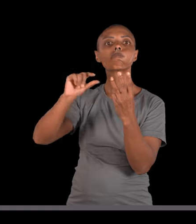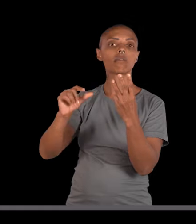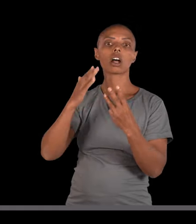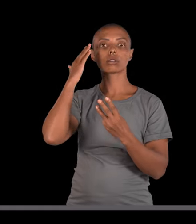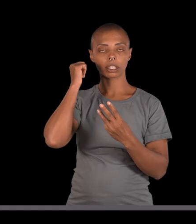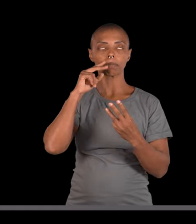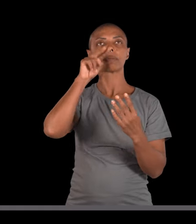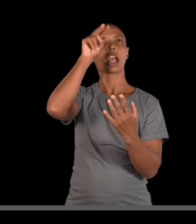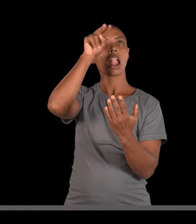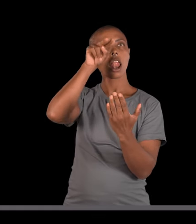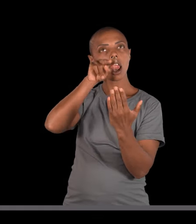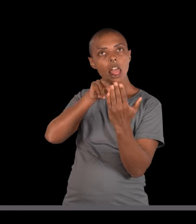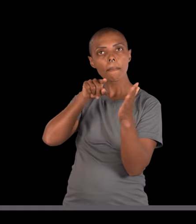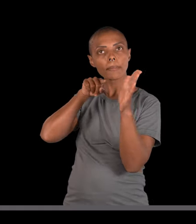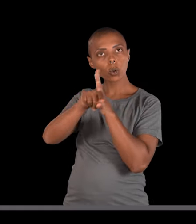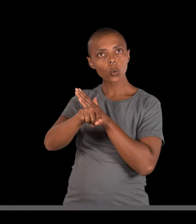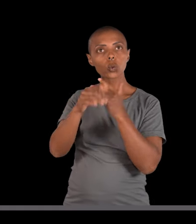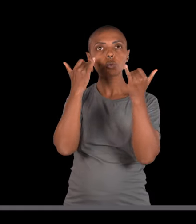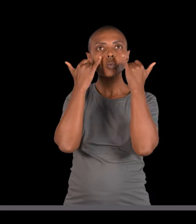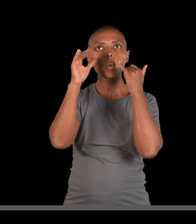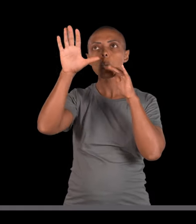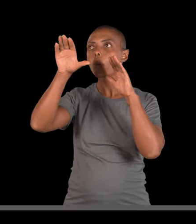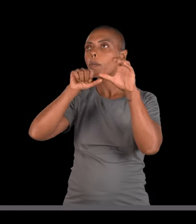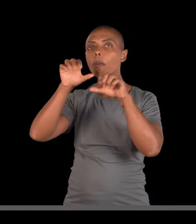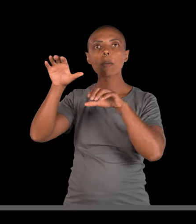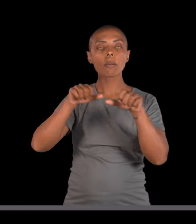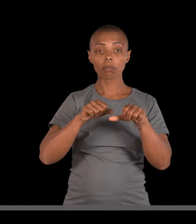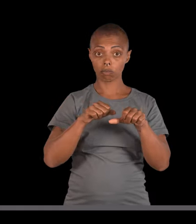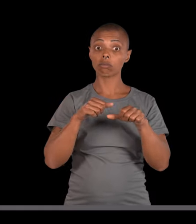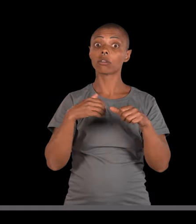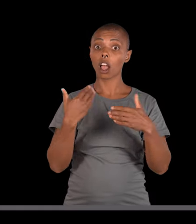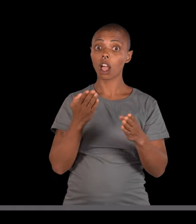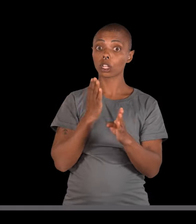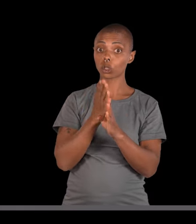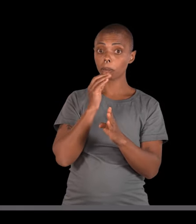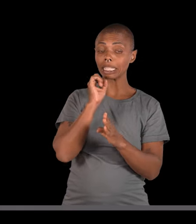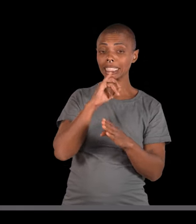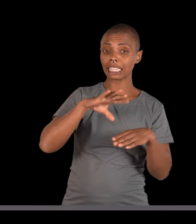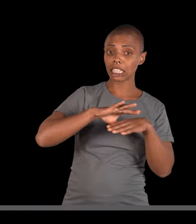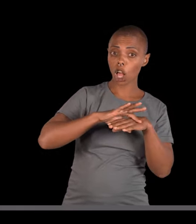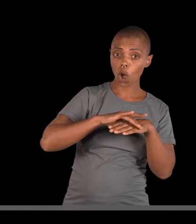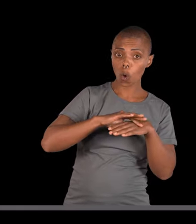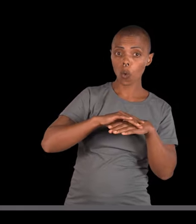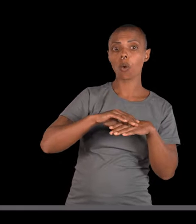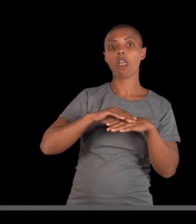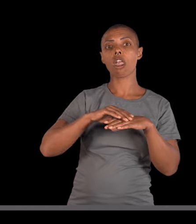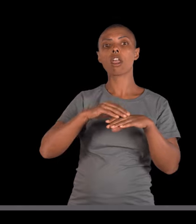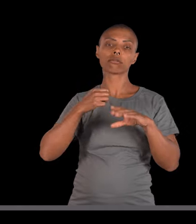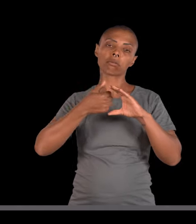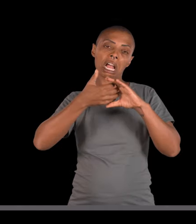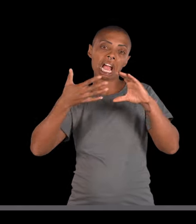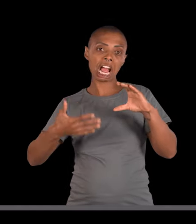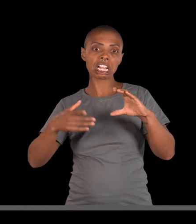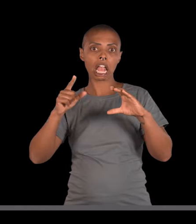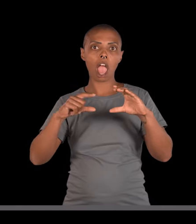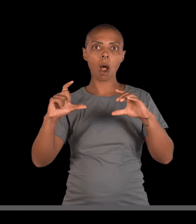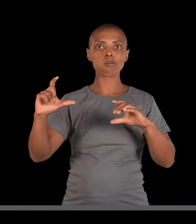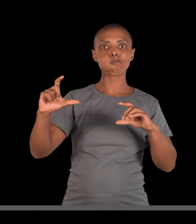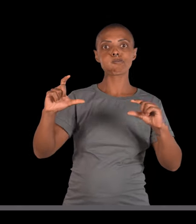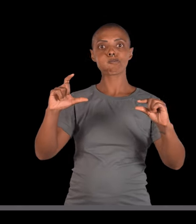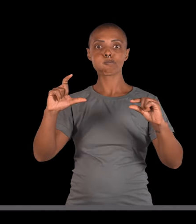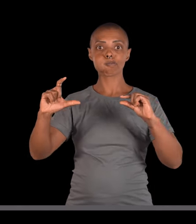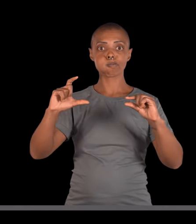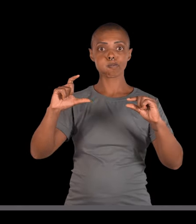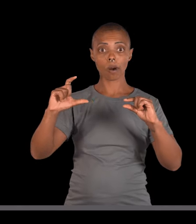todo mundo. Li o problema, tirei os dados, descobri se a doença ou a característica em questão era dominante ou